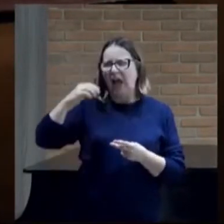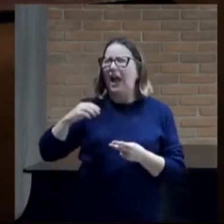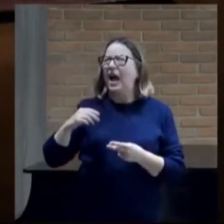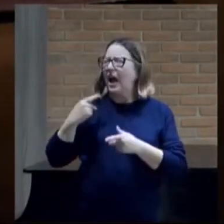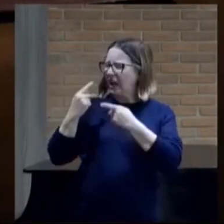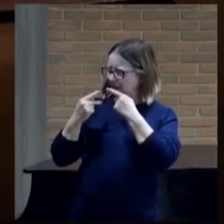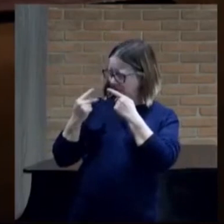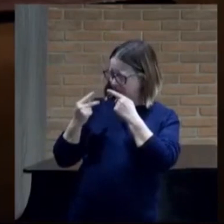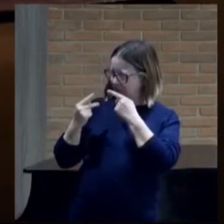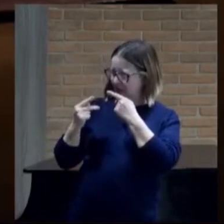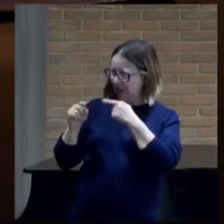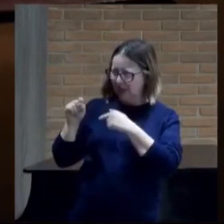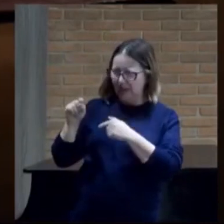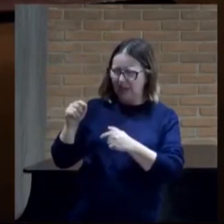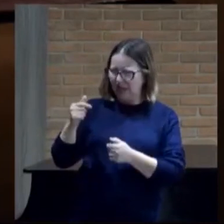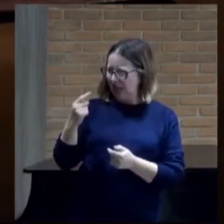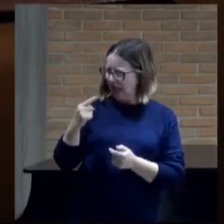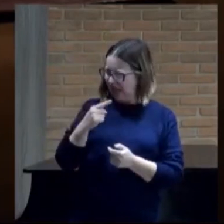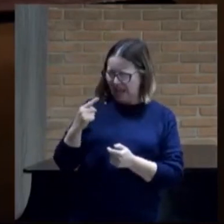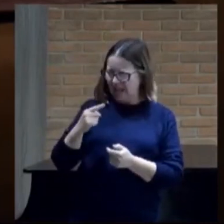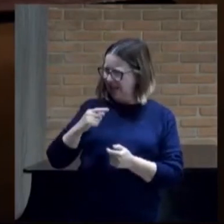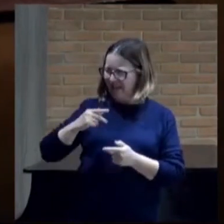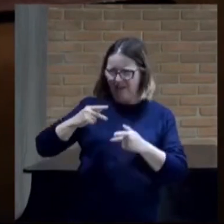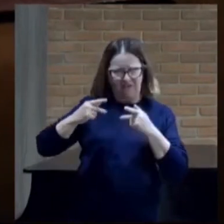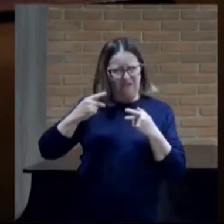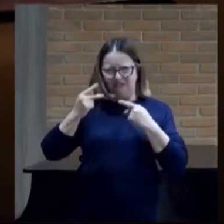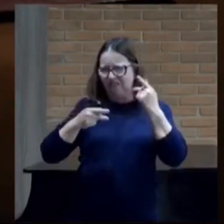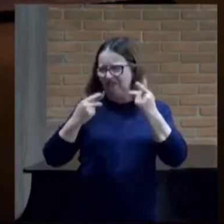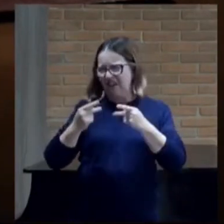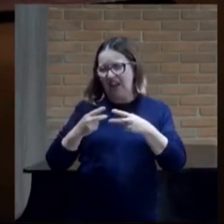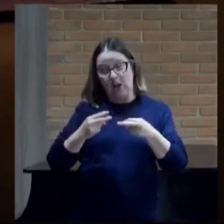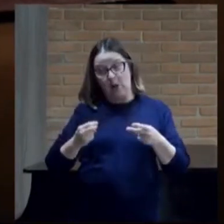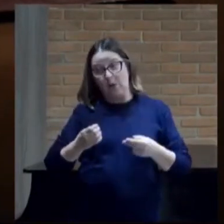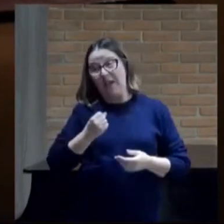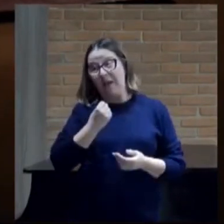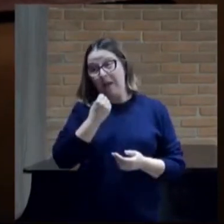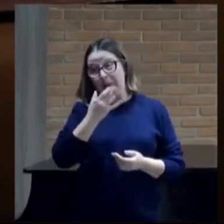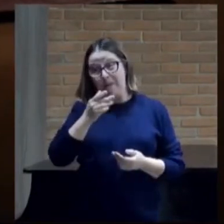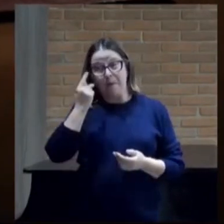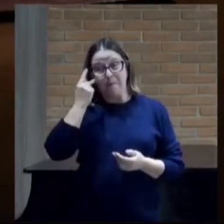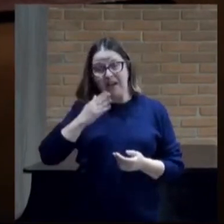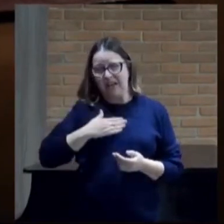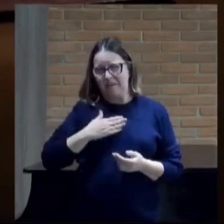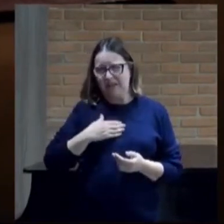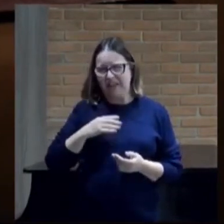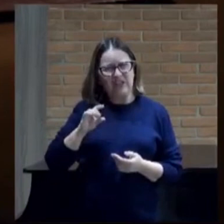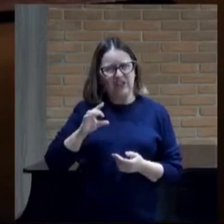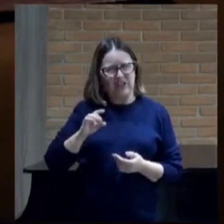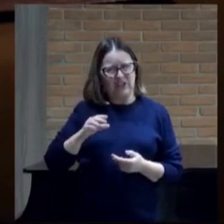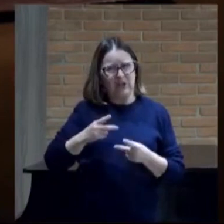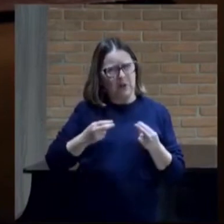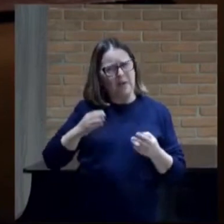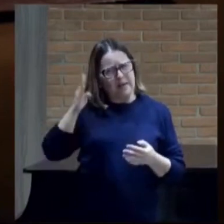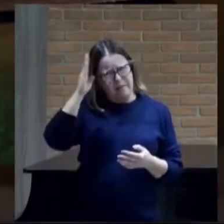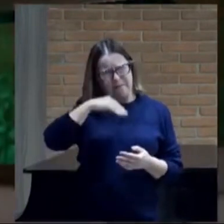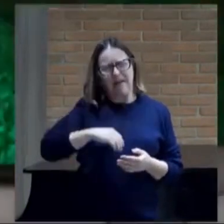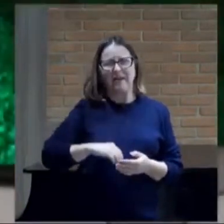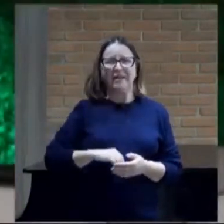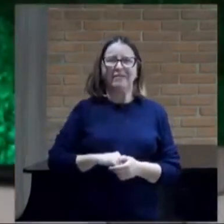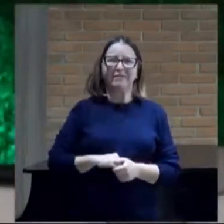ele não profetiza a meu respeito o que é bom, mas somente o que é mal? Eu não te disse?